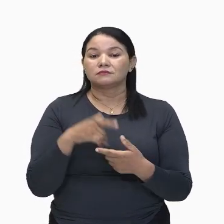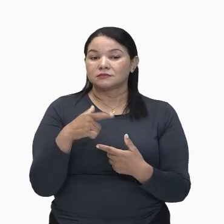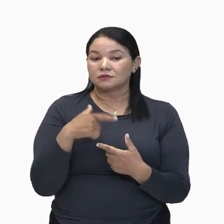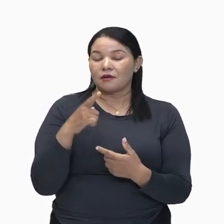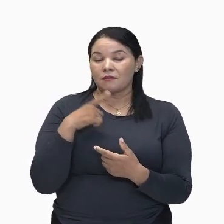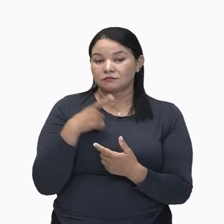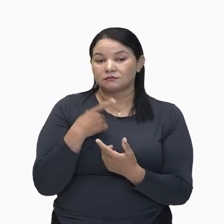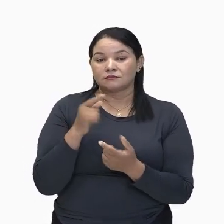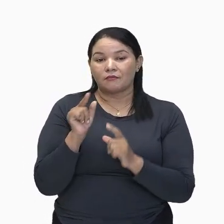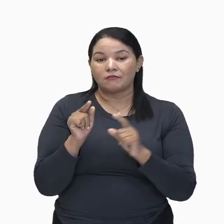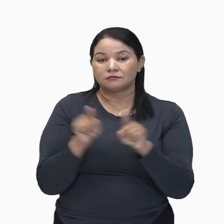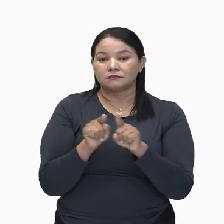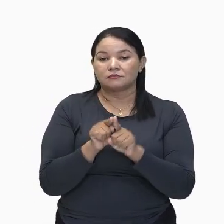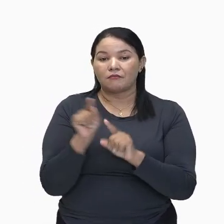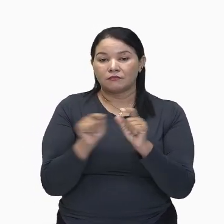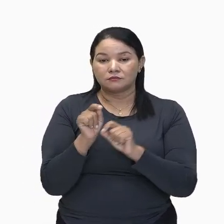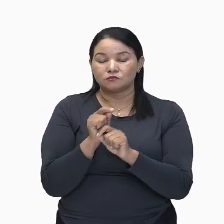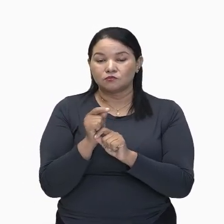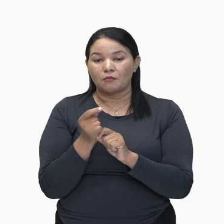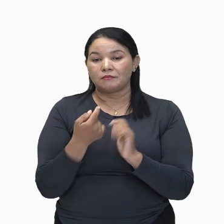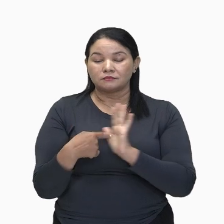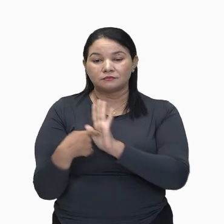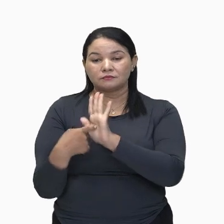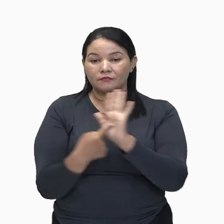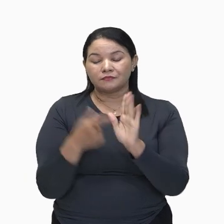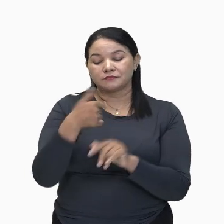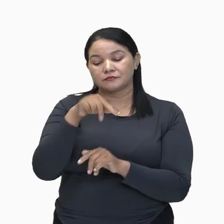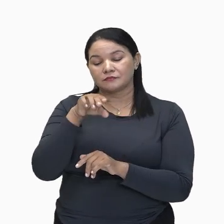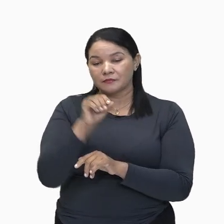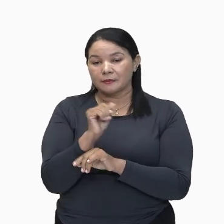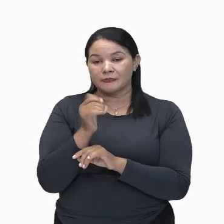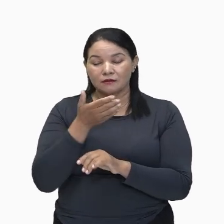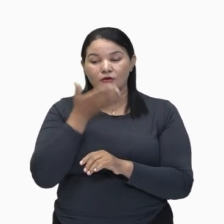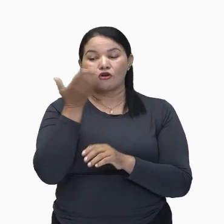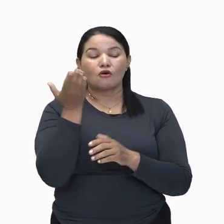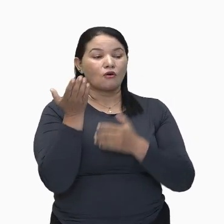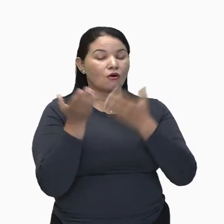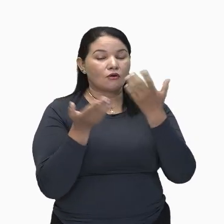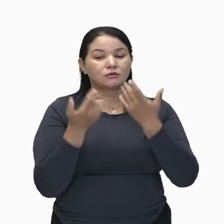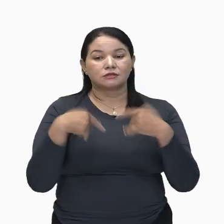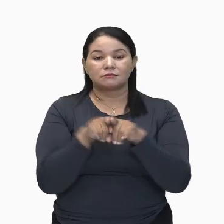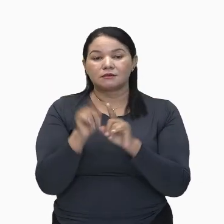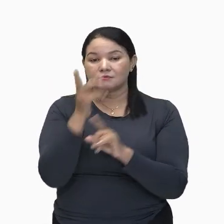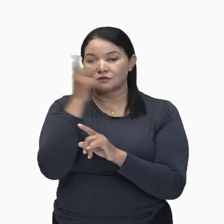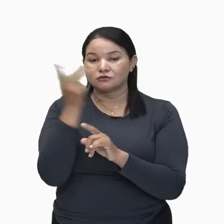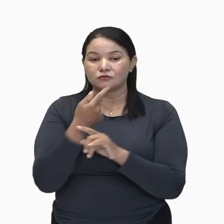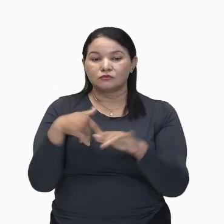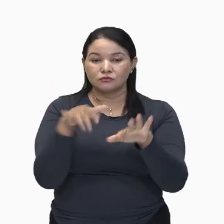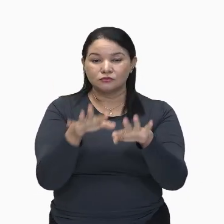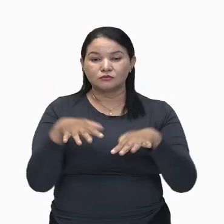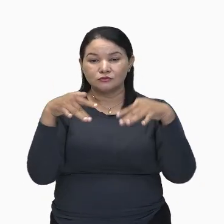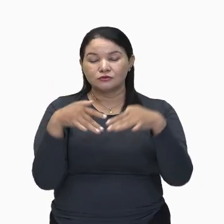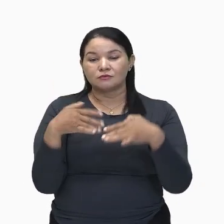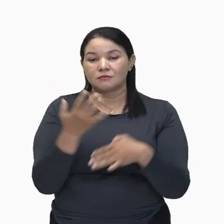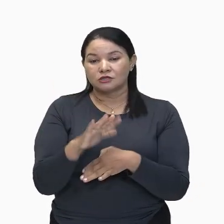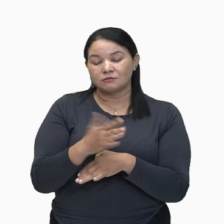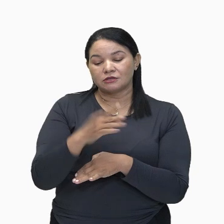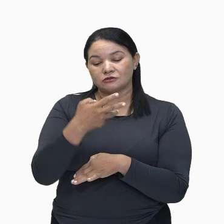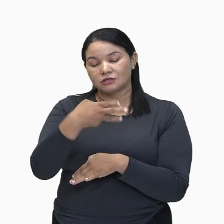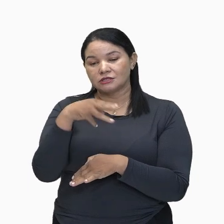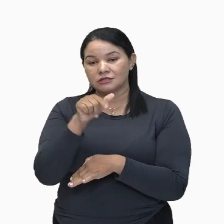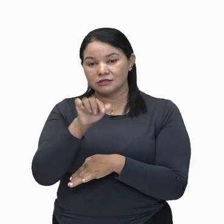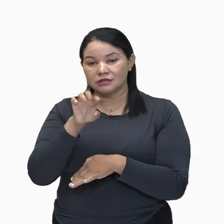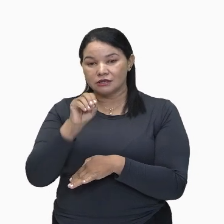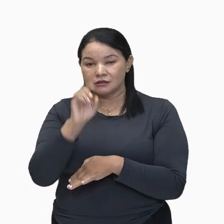já apresentou cerca de 70 óperas para um público de aproximadamente 370